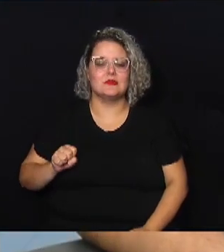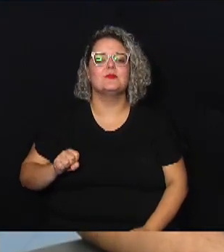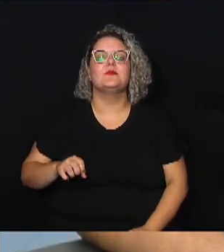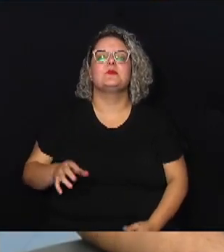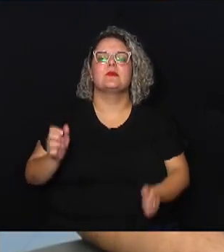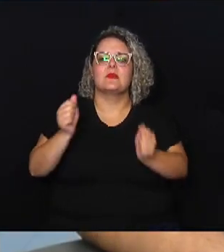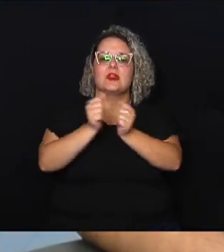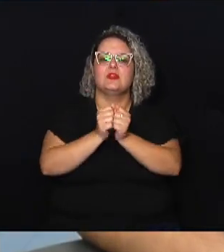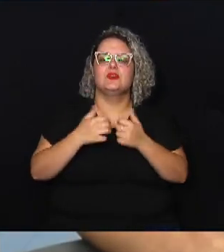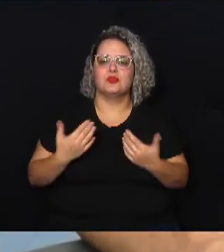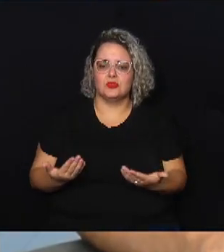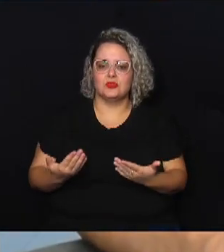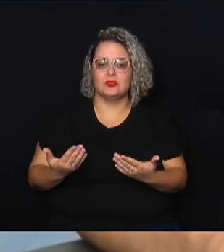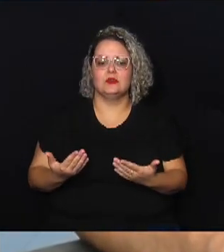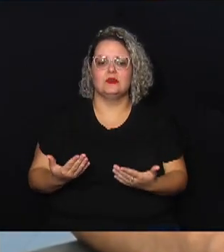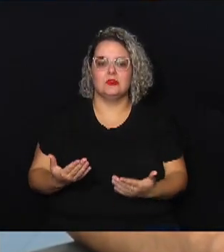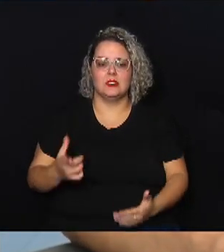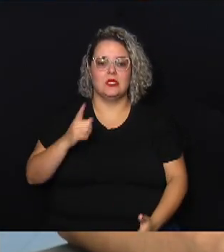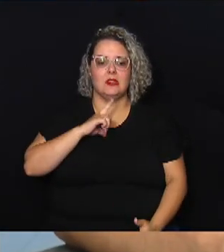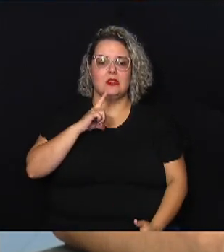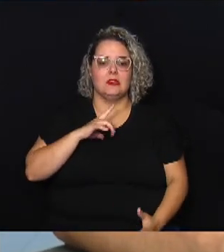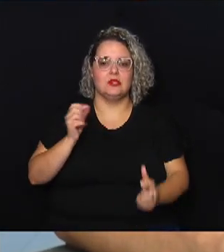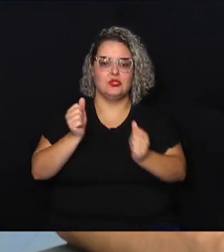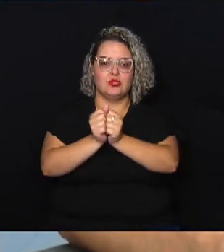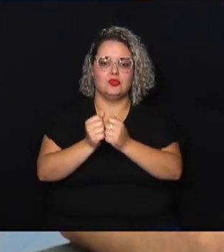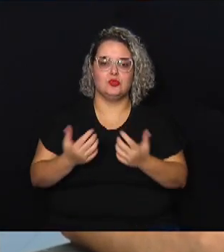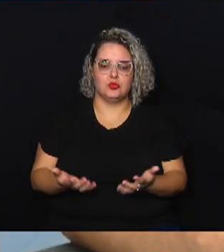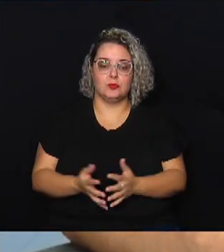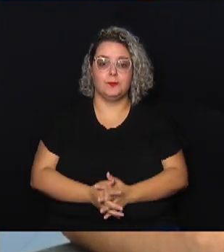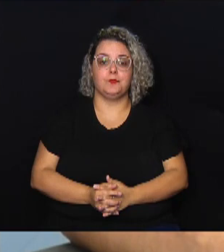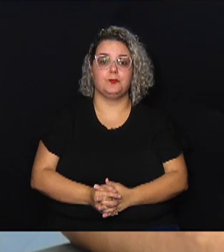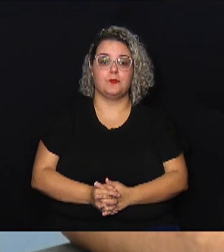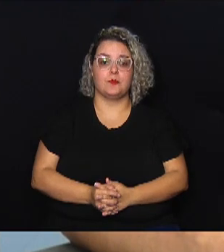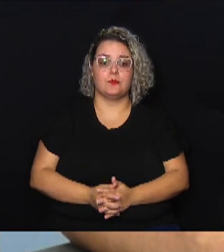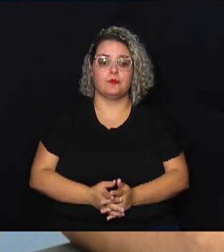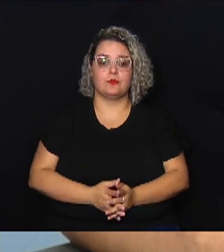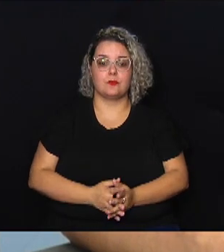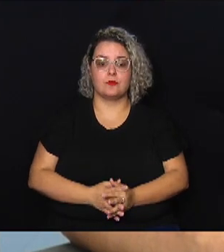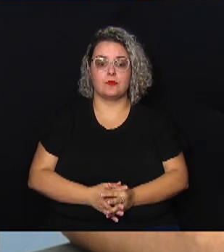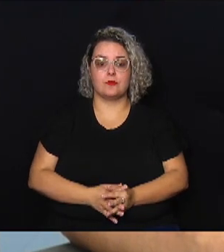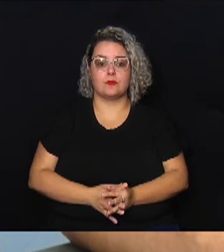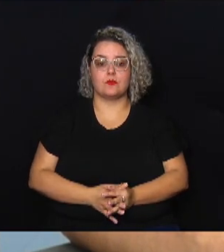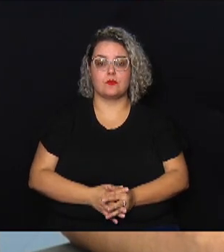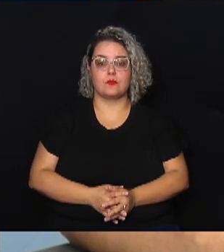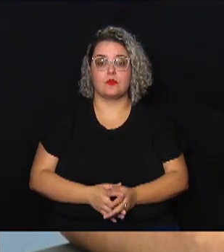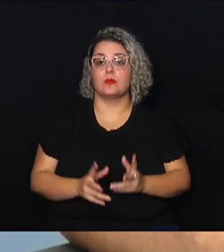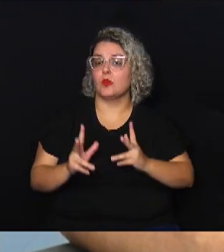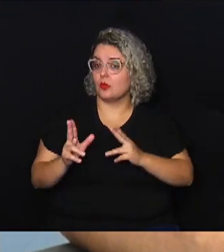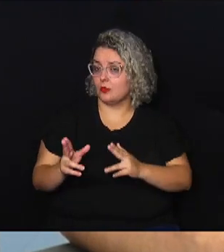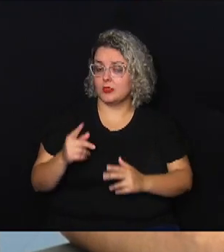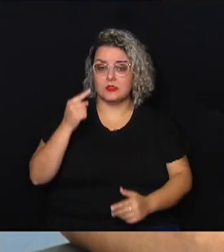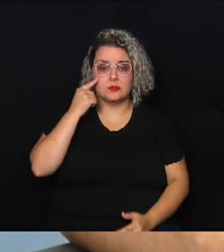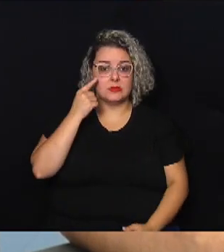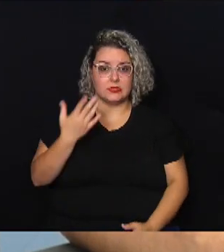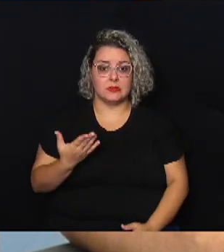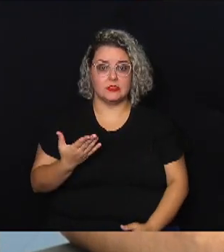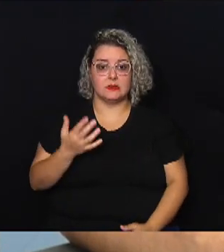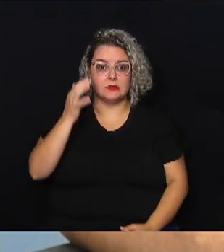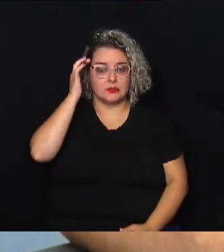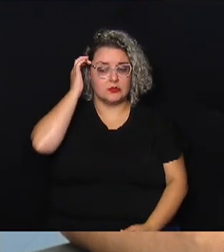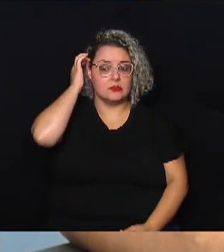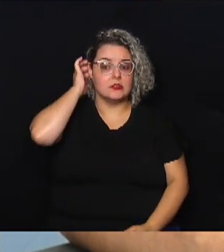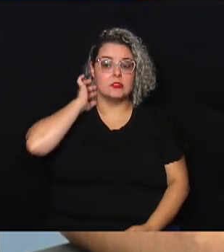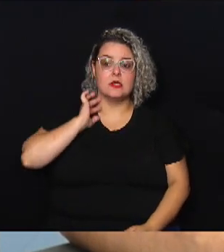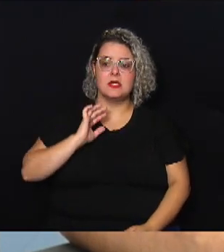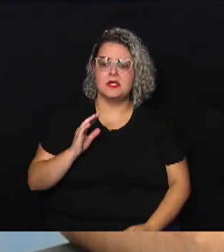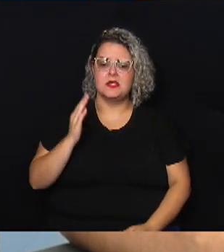tenente Borges, né? Bom tê-lo aqui. No mesmo intuito, a gente sabe que muitas coisas